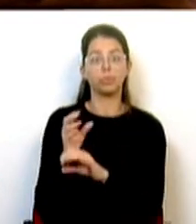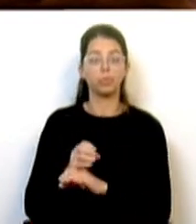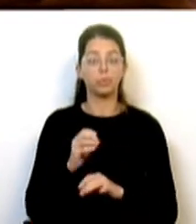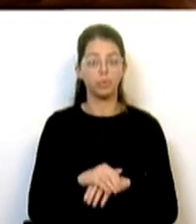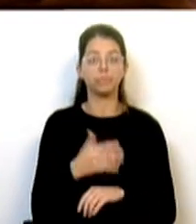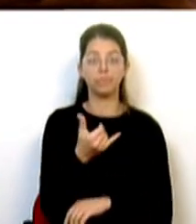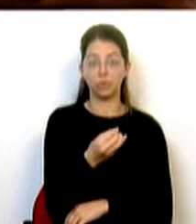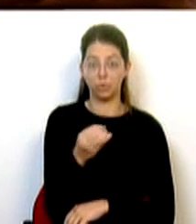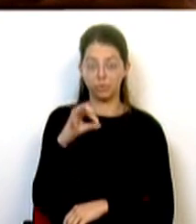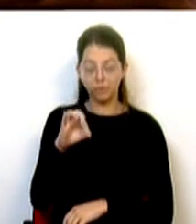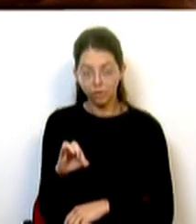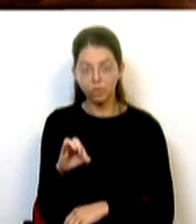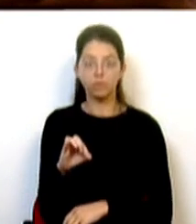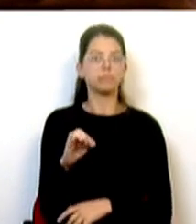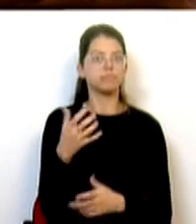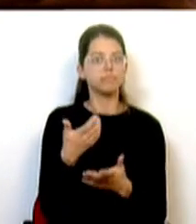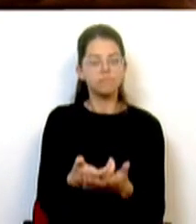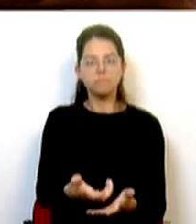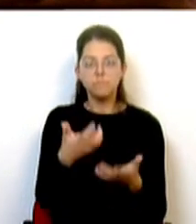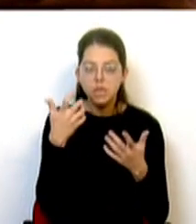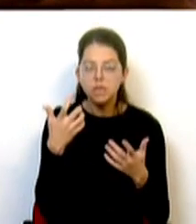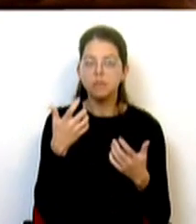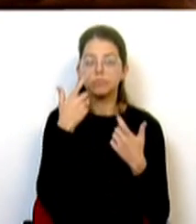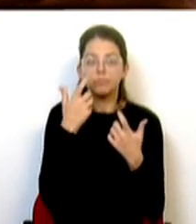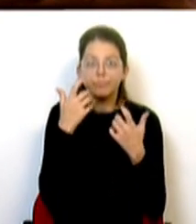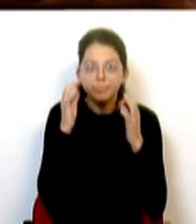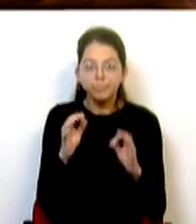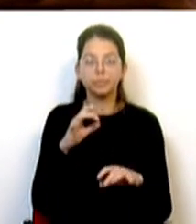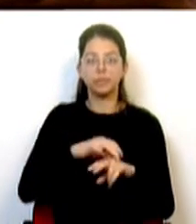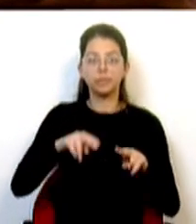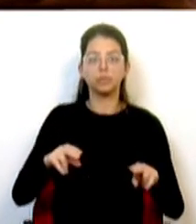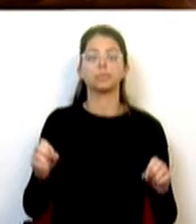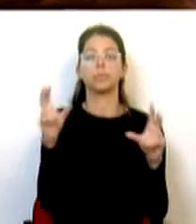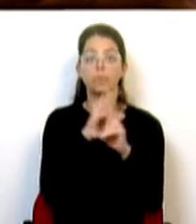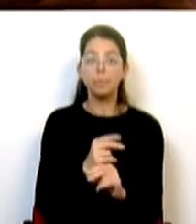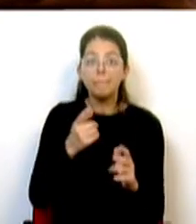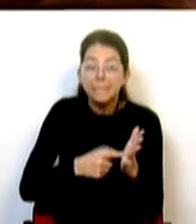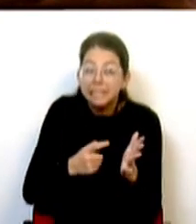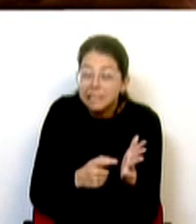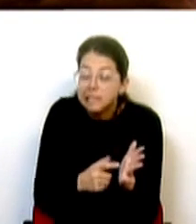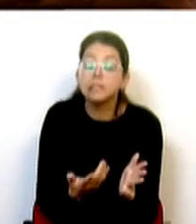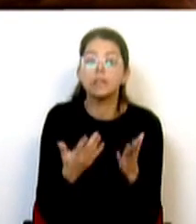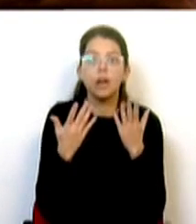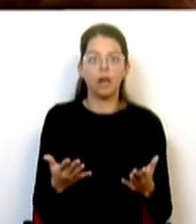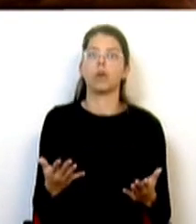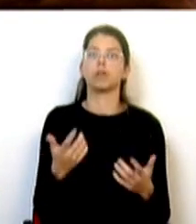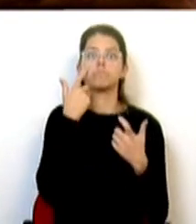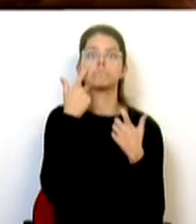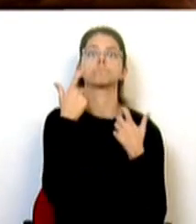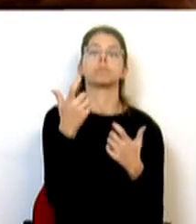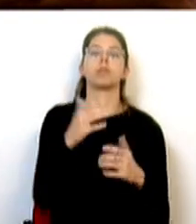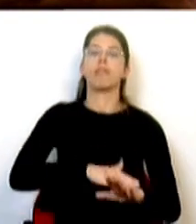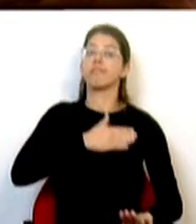2008 resultava mais do que evidente a necessidade da criação de um novo hospital na região Oeste, agora tal evidência